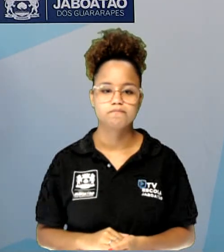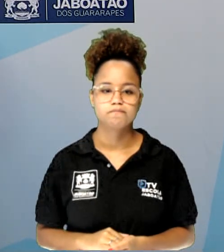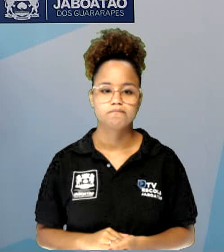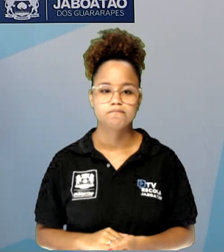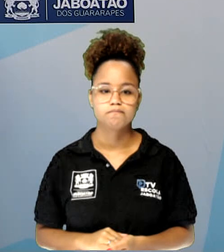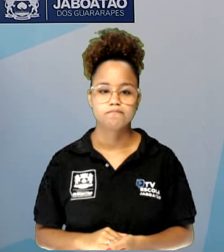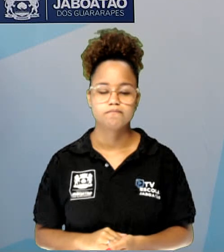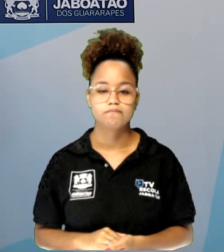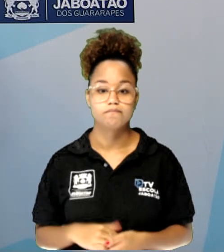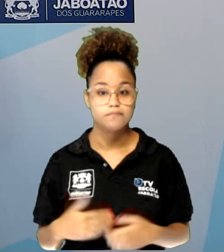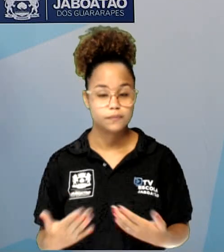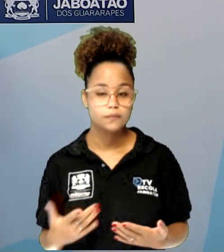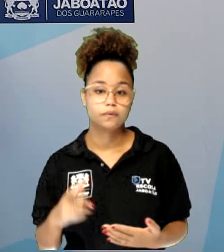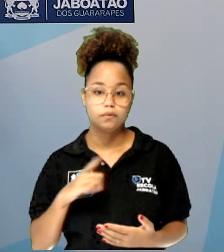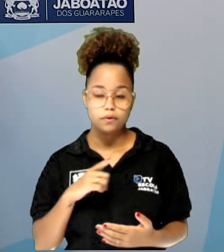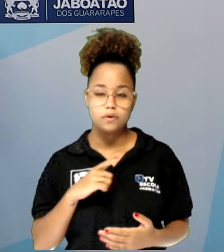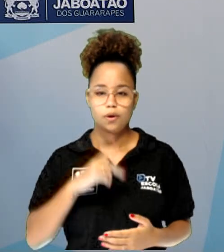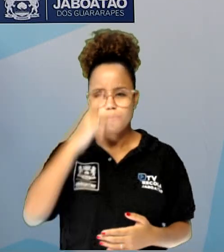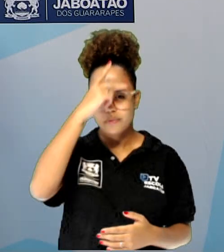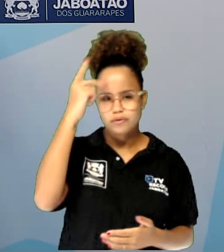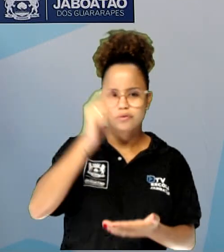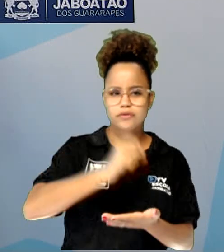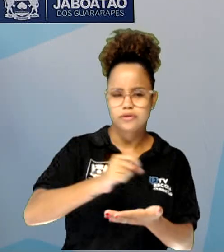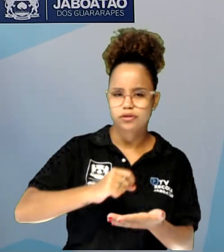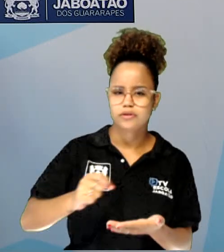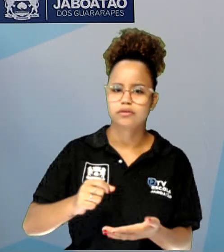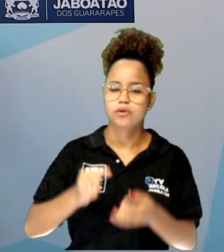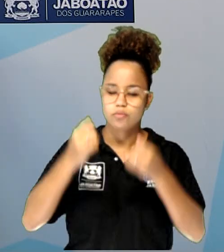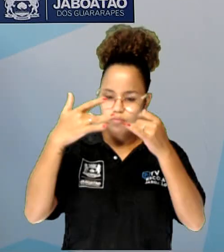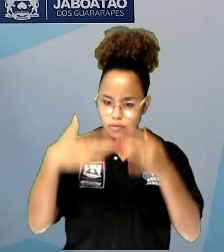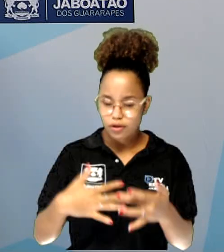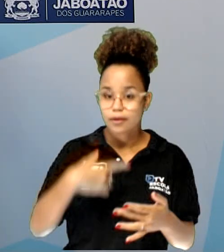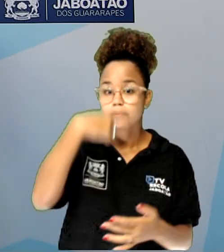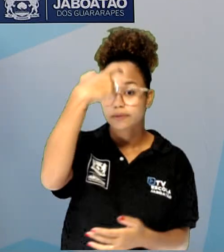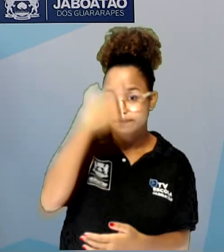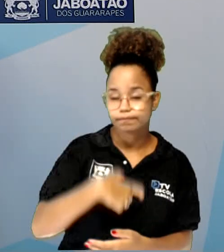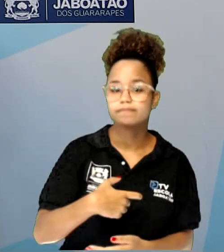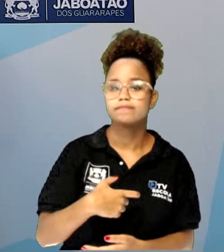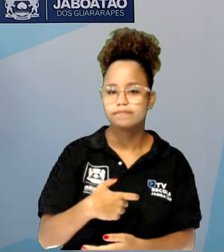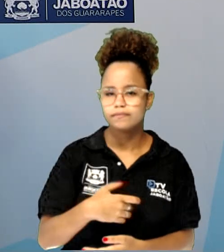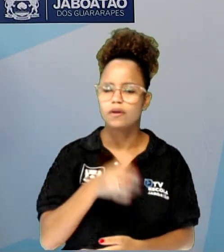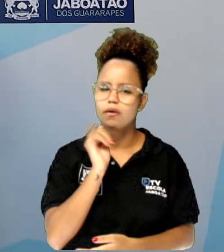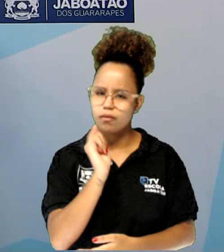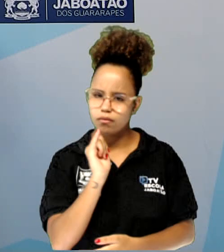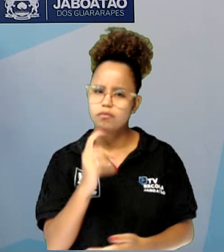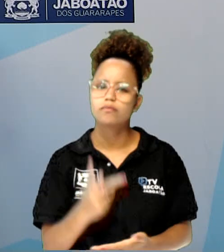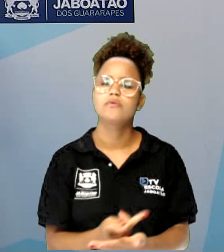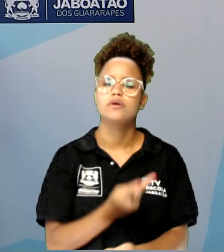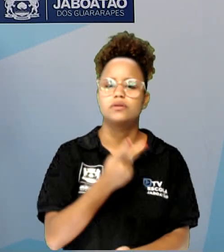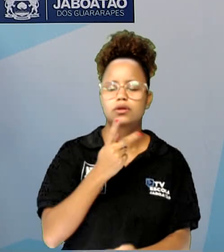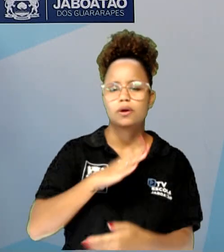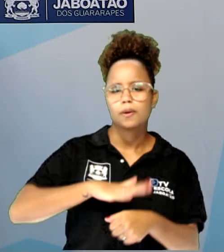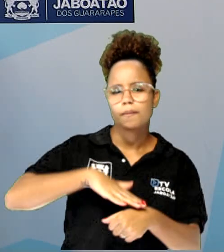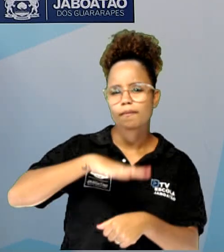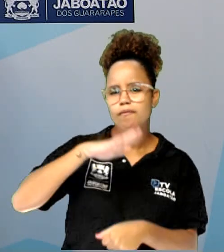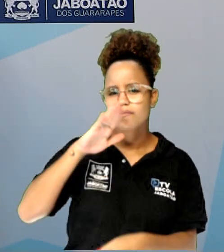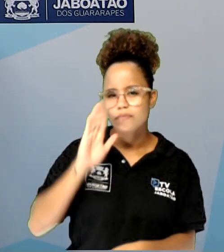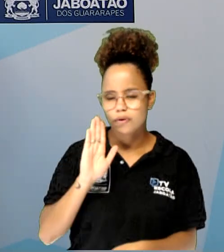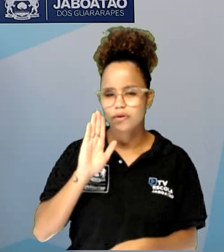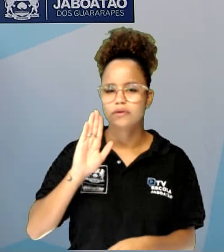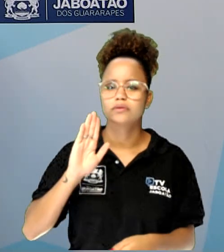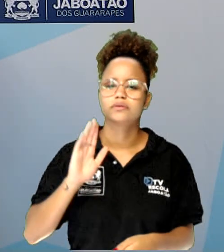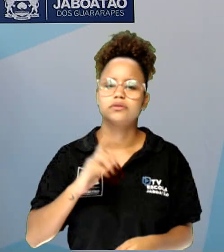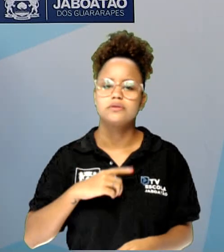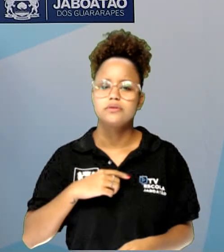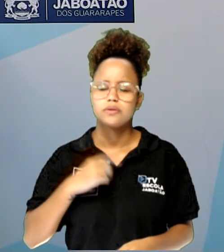Autobiografia, nela, o autor fala sobre si mesmo, narrando os acontecimentos mais marcantes de sua